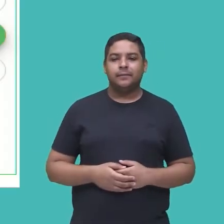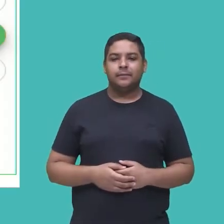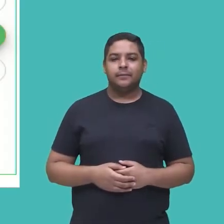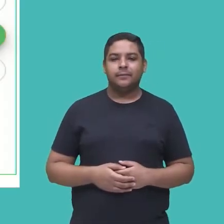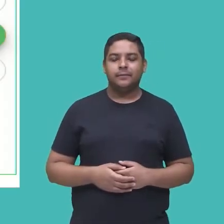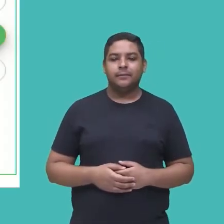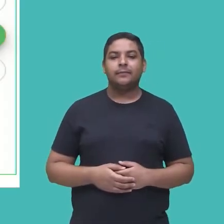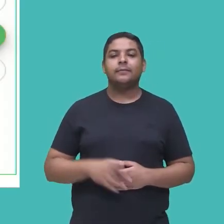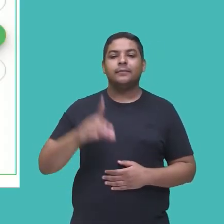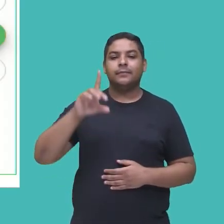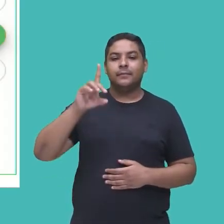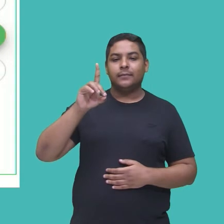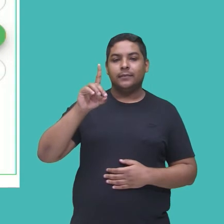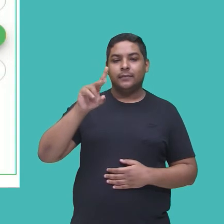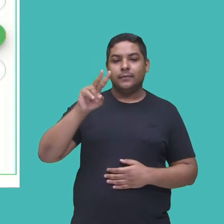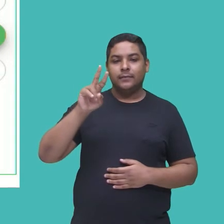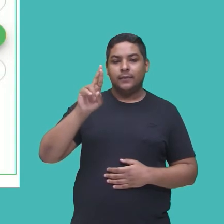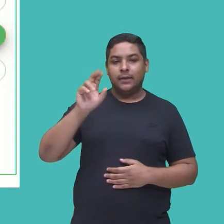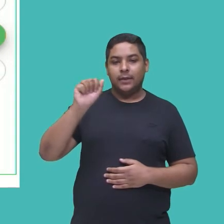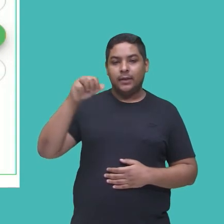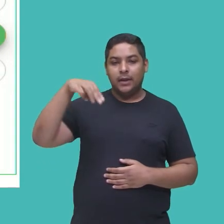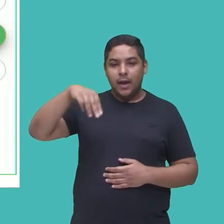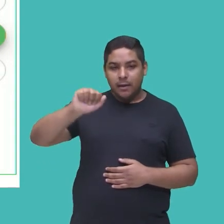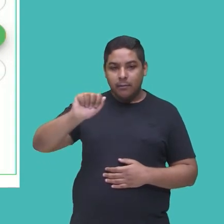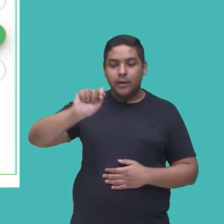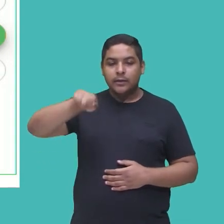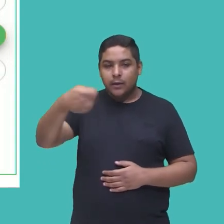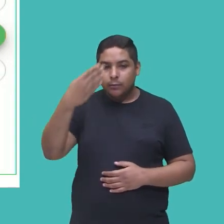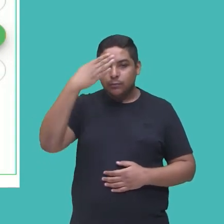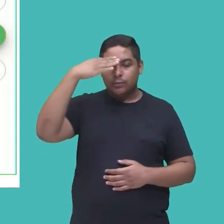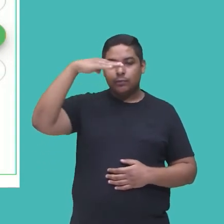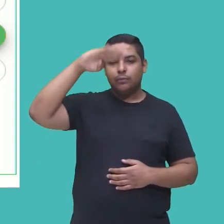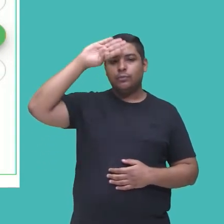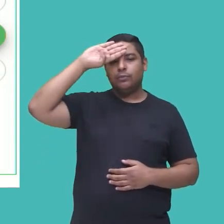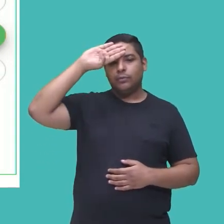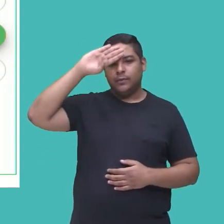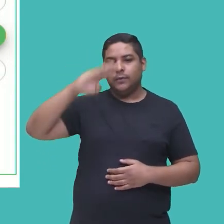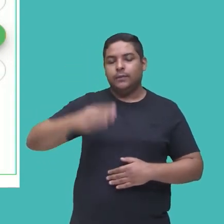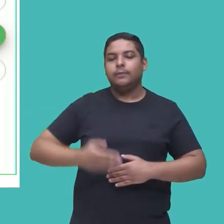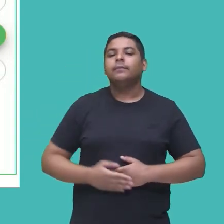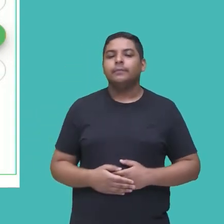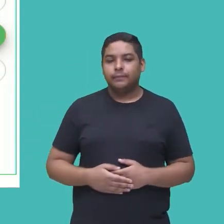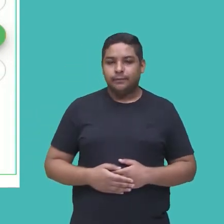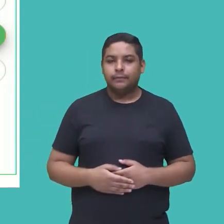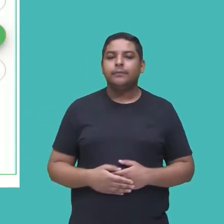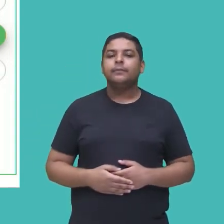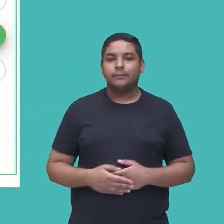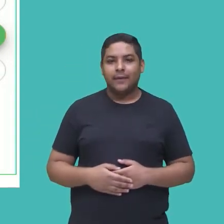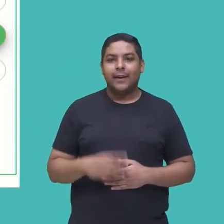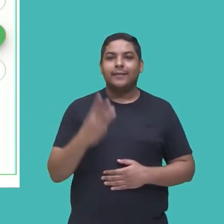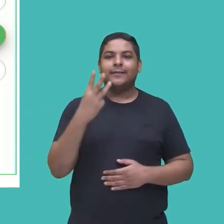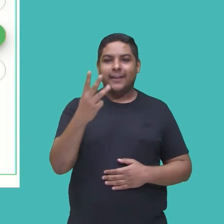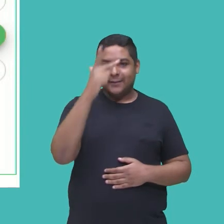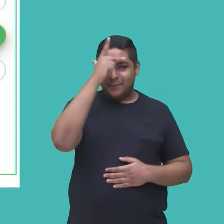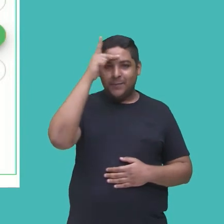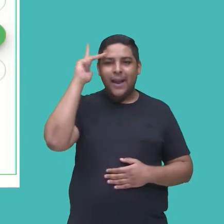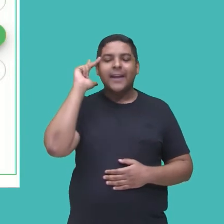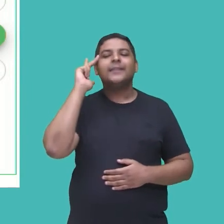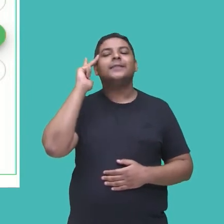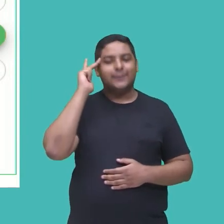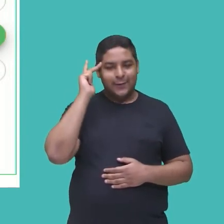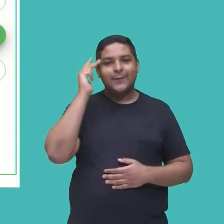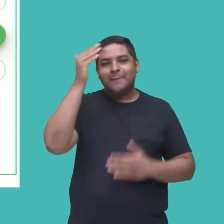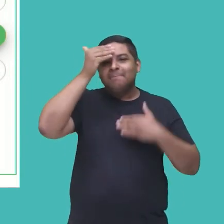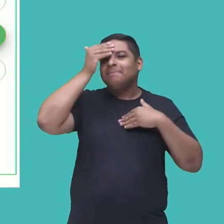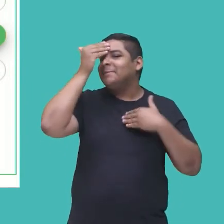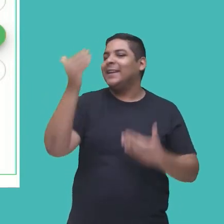drama, olha só, parabéns quem respondeu drama, tivemos três pessoas ali, obrigada